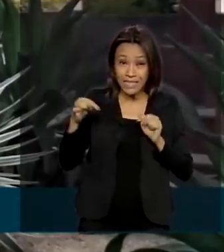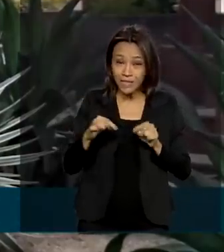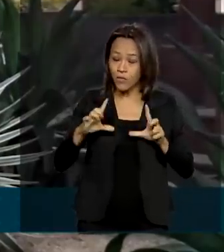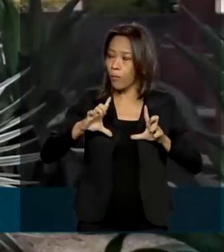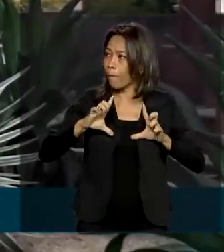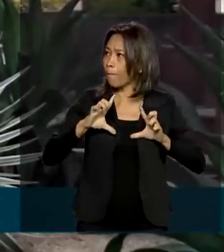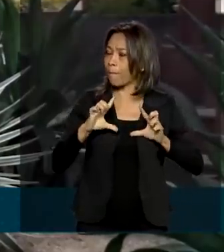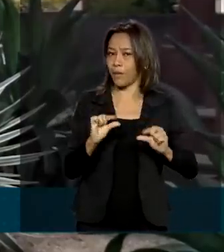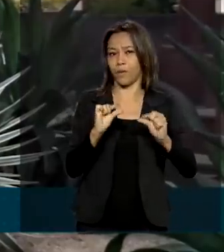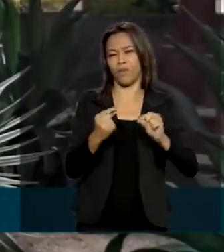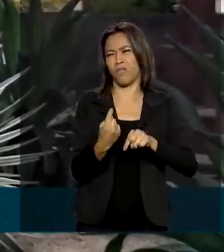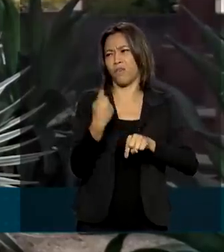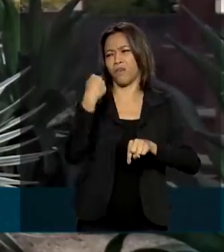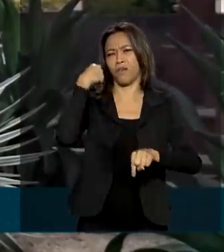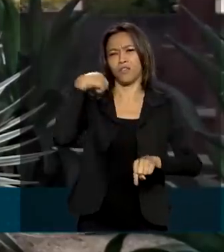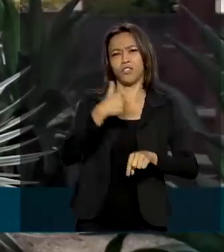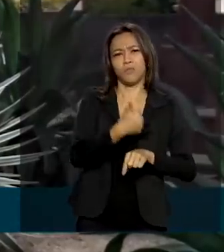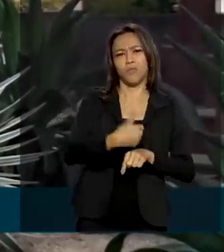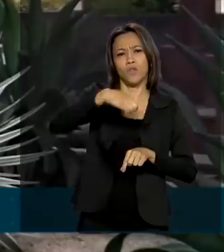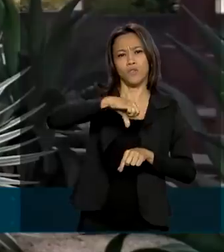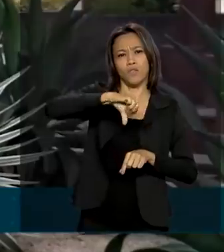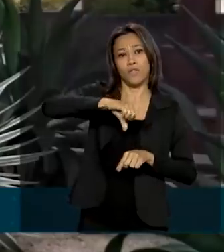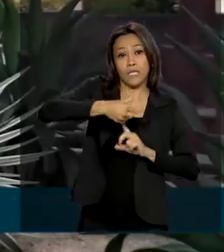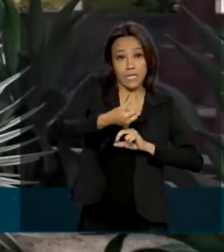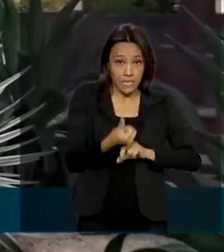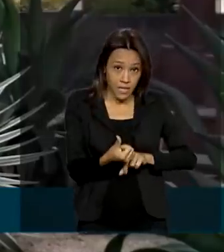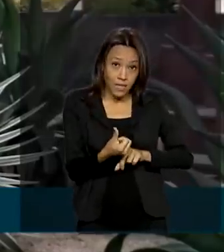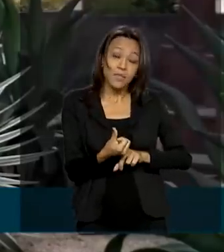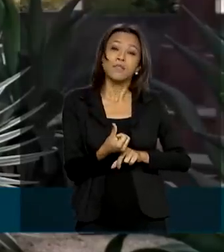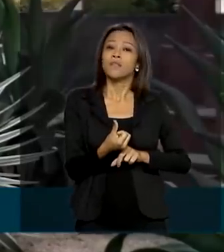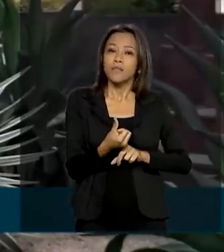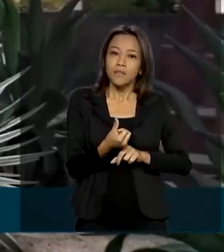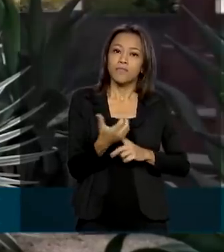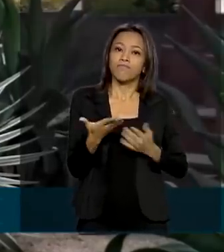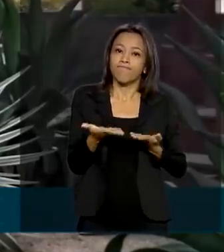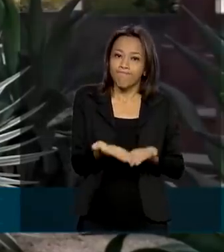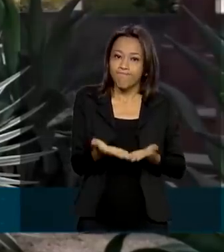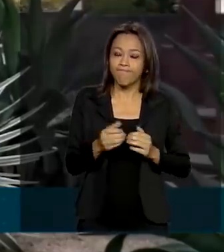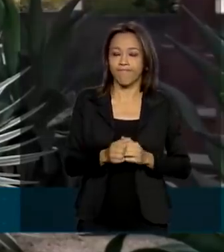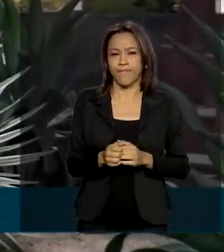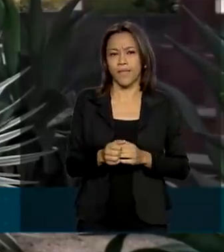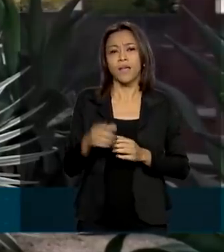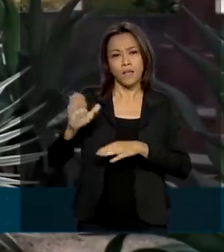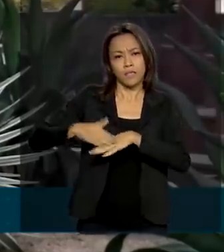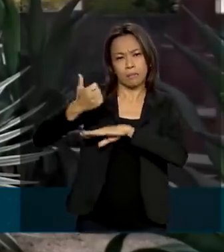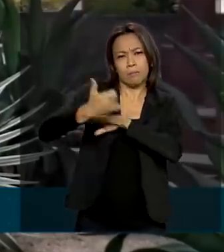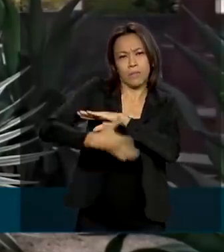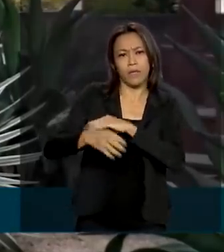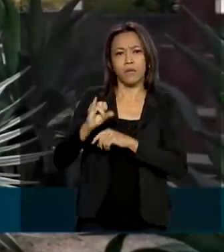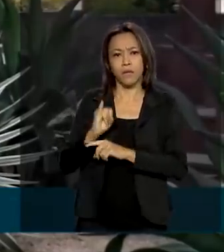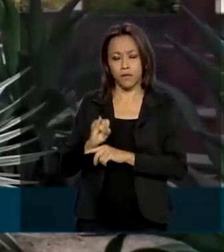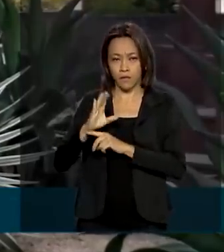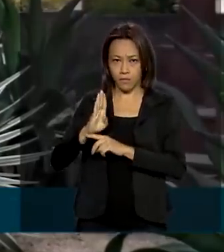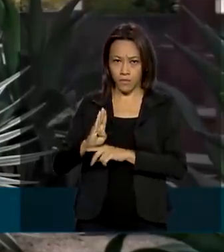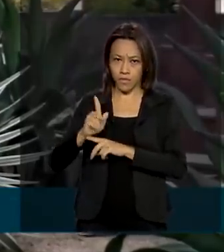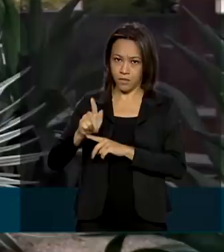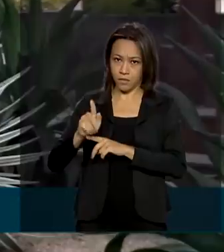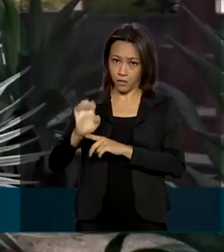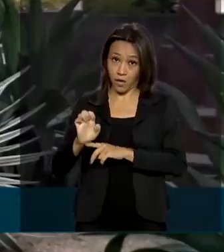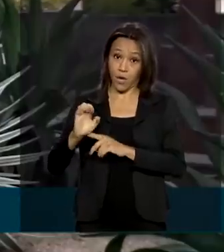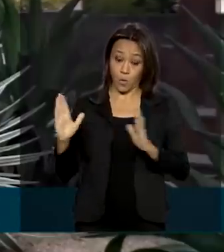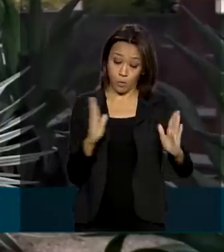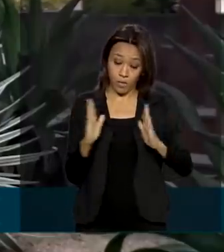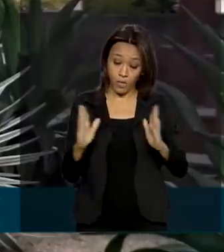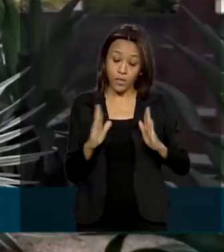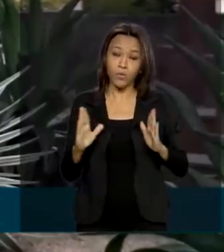resultado desde 1996, início da série histórica. De acordo com o IBGE, o valor total do PIB nesse período